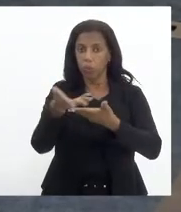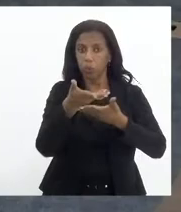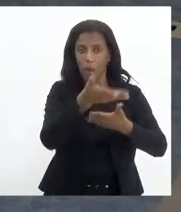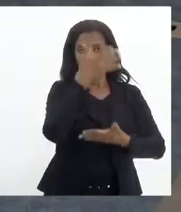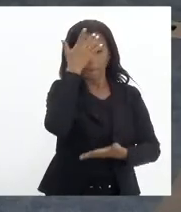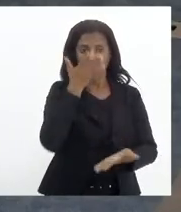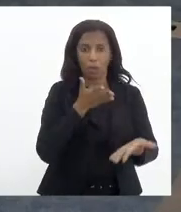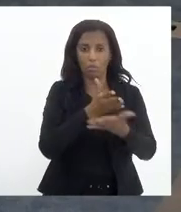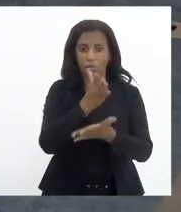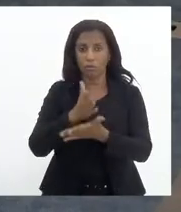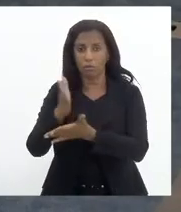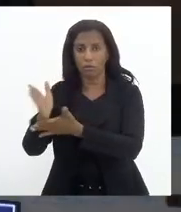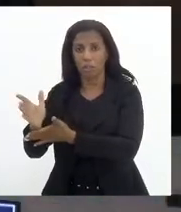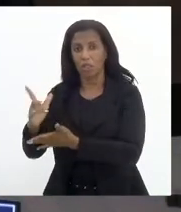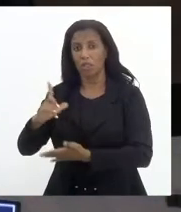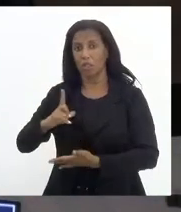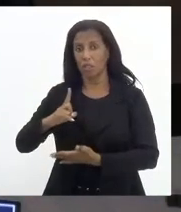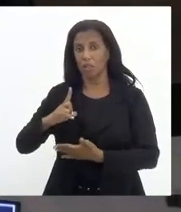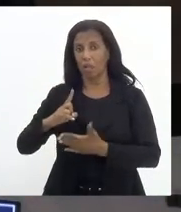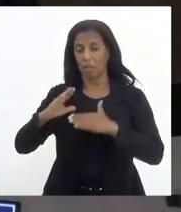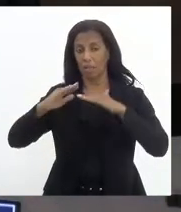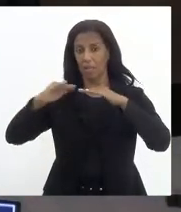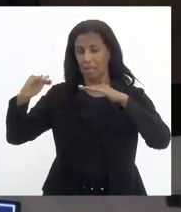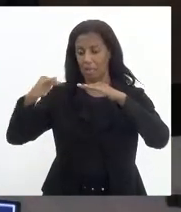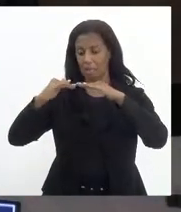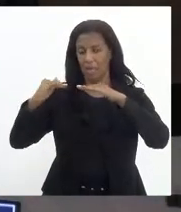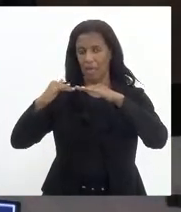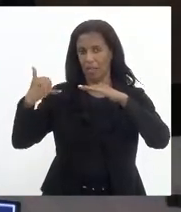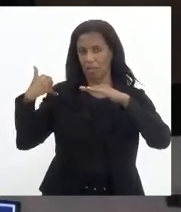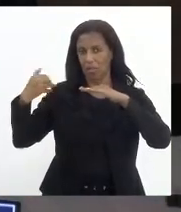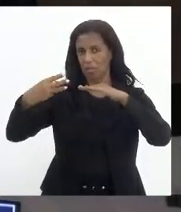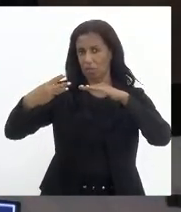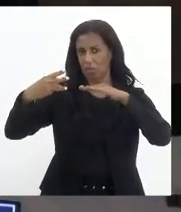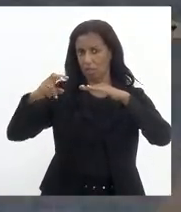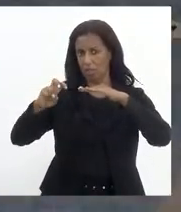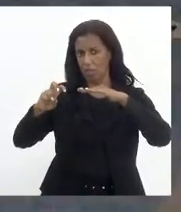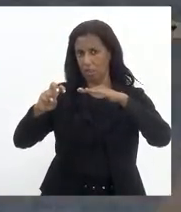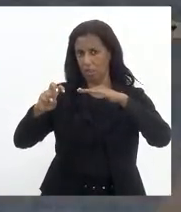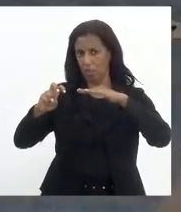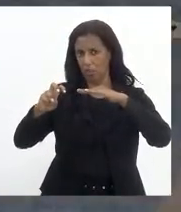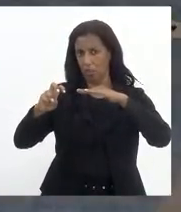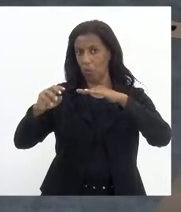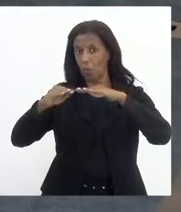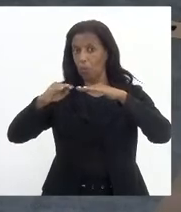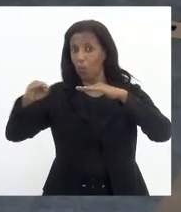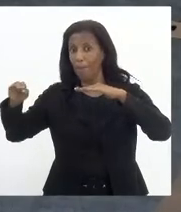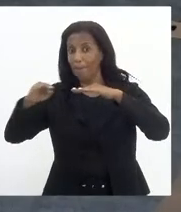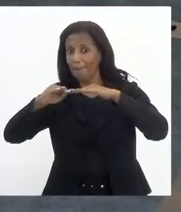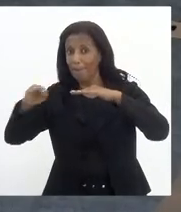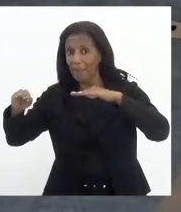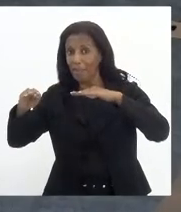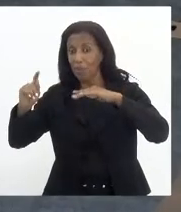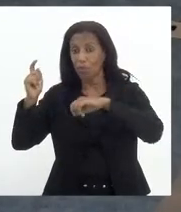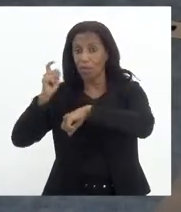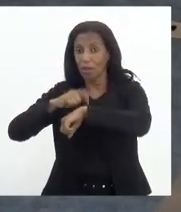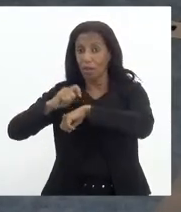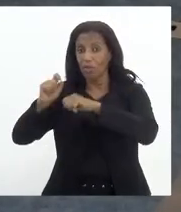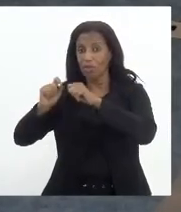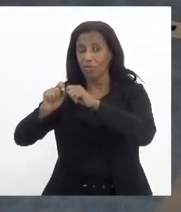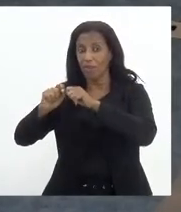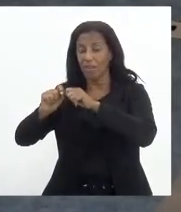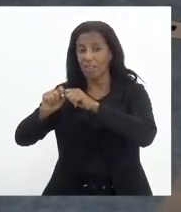aprovados, que contavam com idade máxima de 35 anos, no período de inscrições para o concurso, e aí